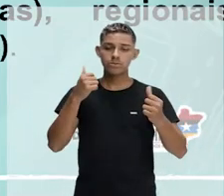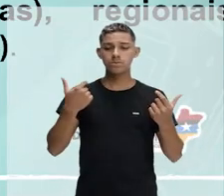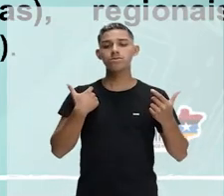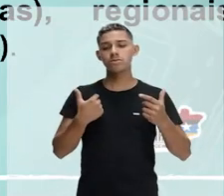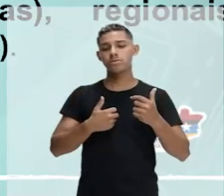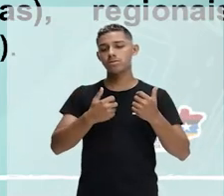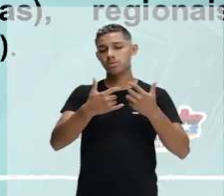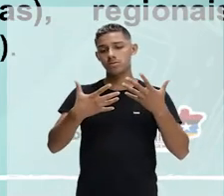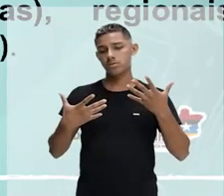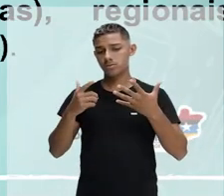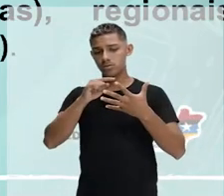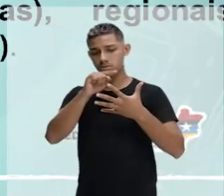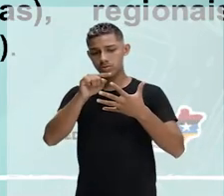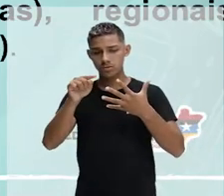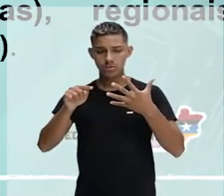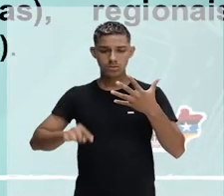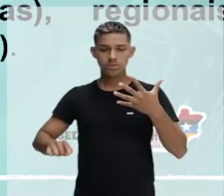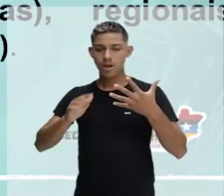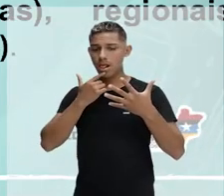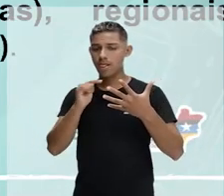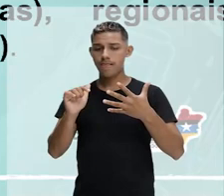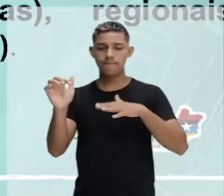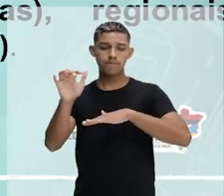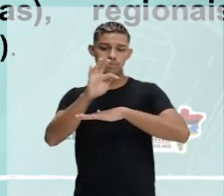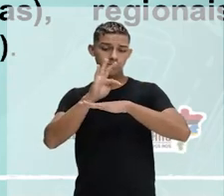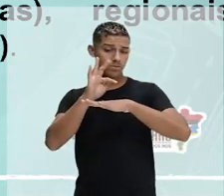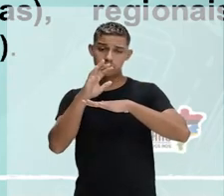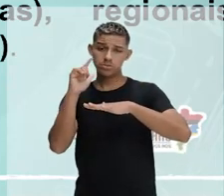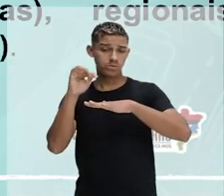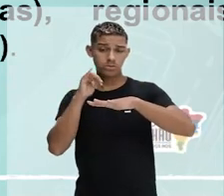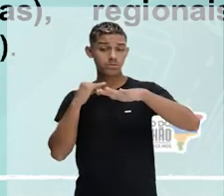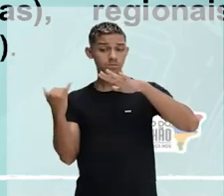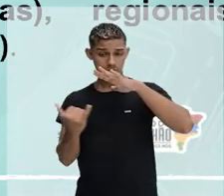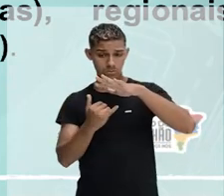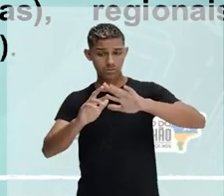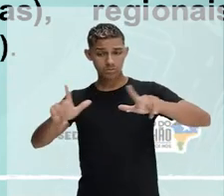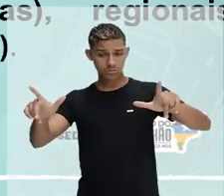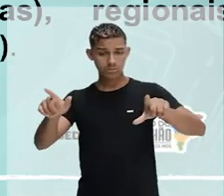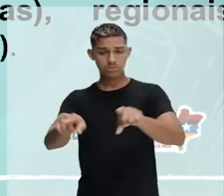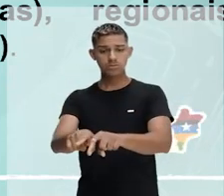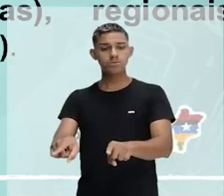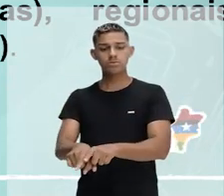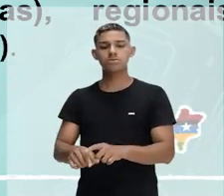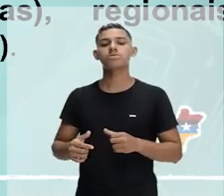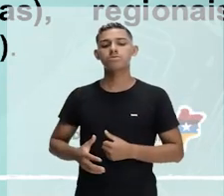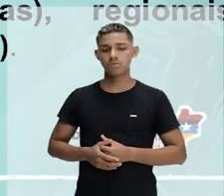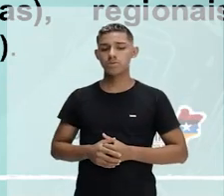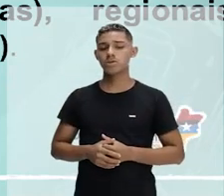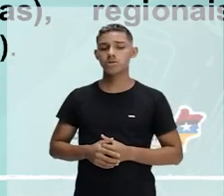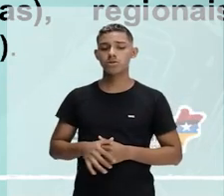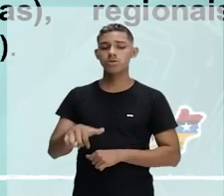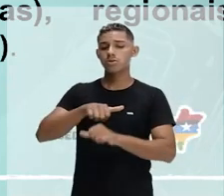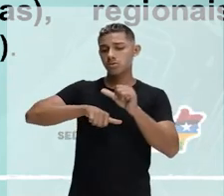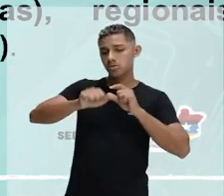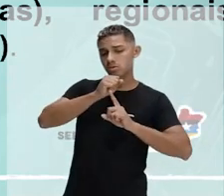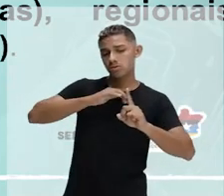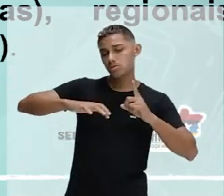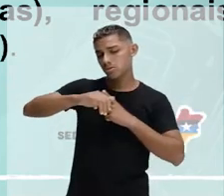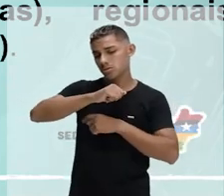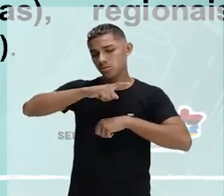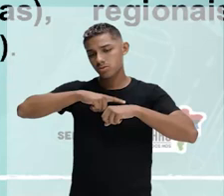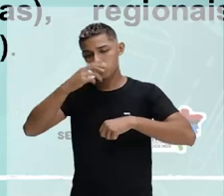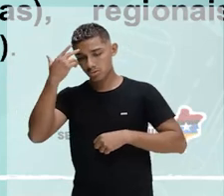língua. As quais se diferenciam da norma padrão. Em razão de fatores como convenção social, momento histórico,